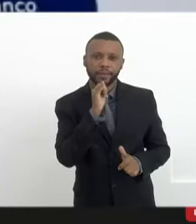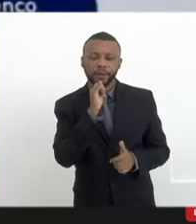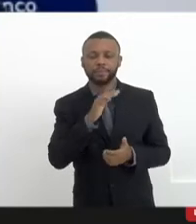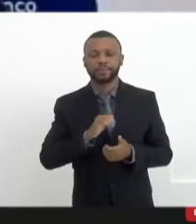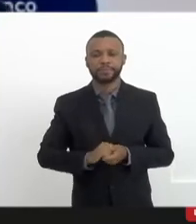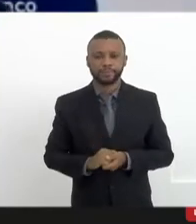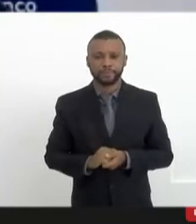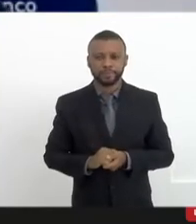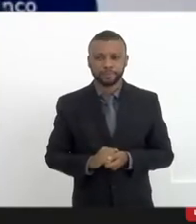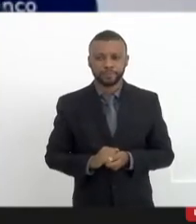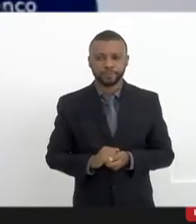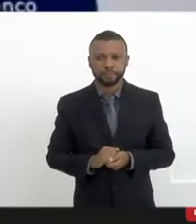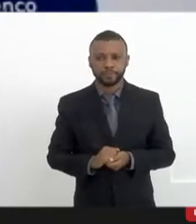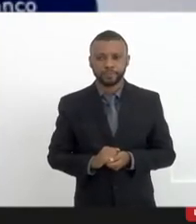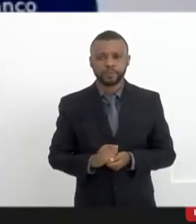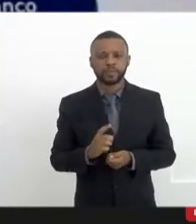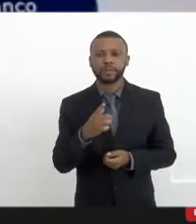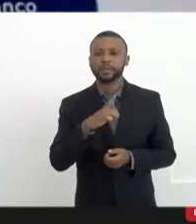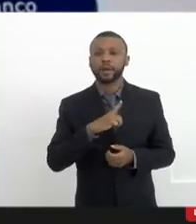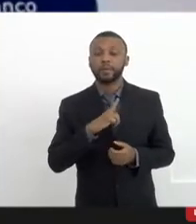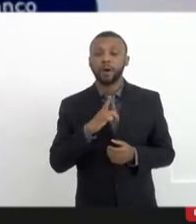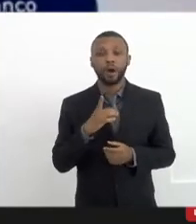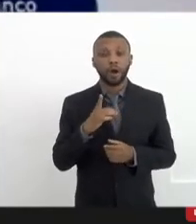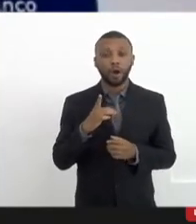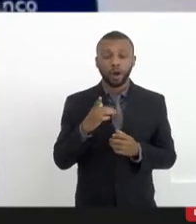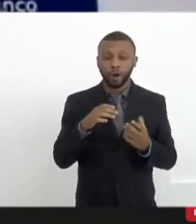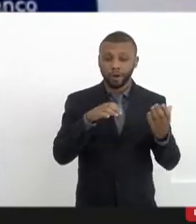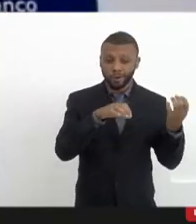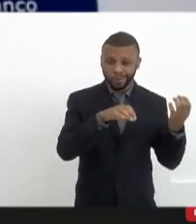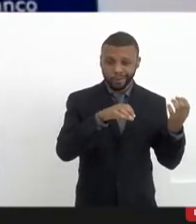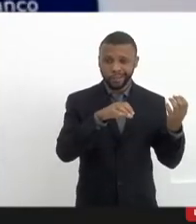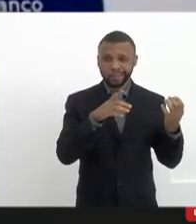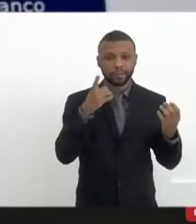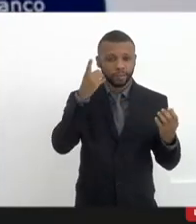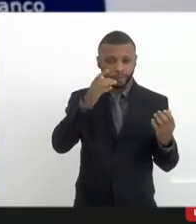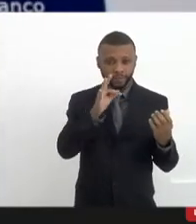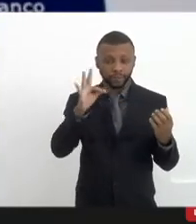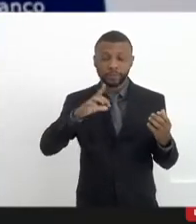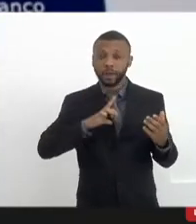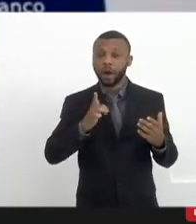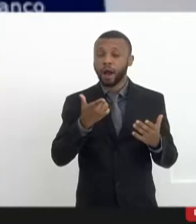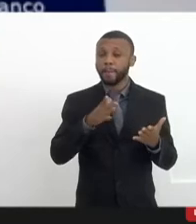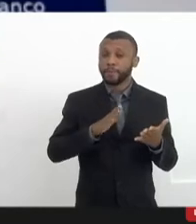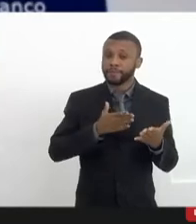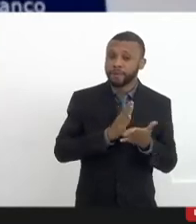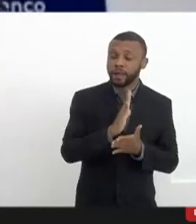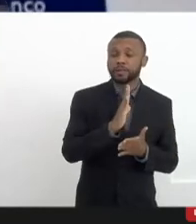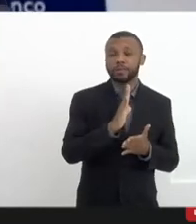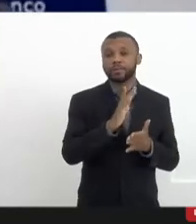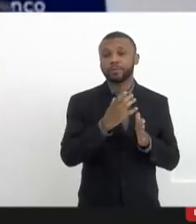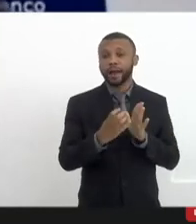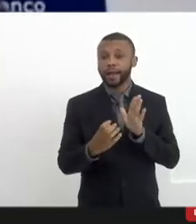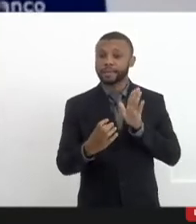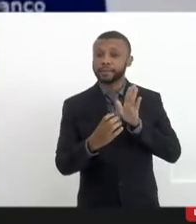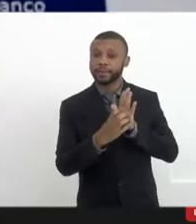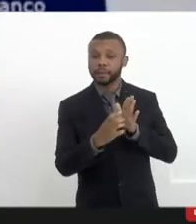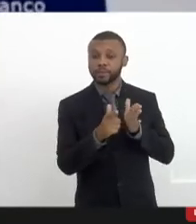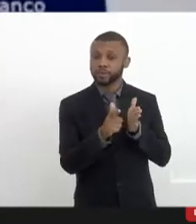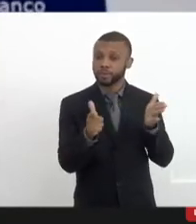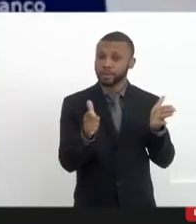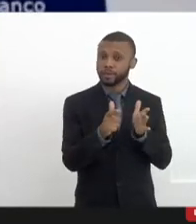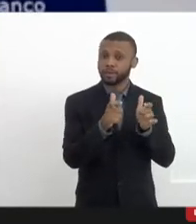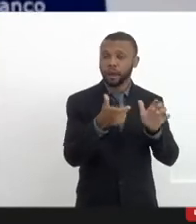os congressistas estão quase aprovando a lei de sustentabilidade do jornalismo local, que é uma proposta que